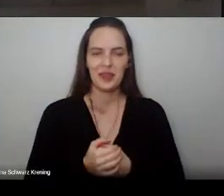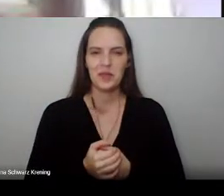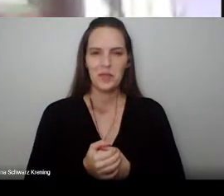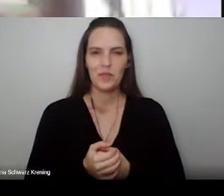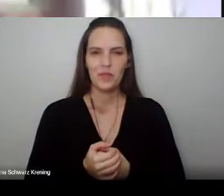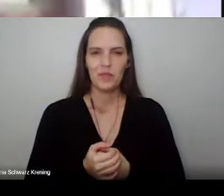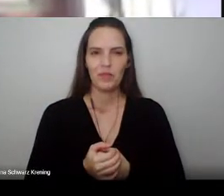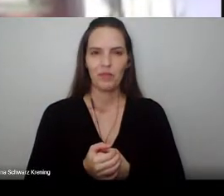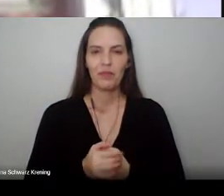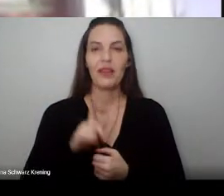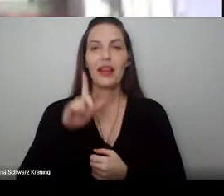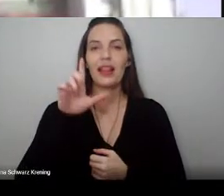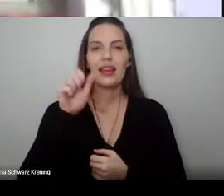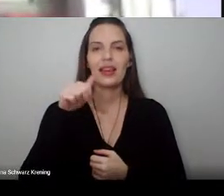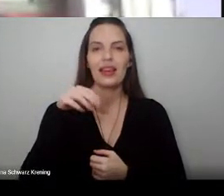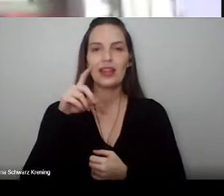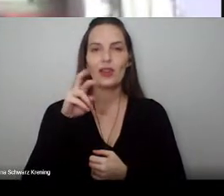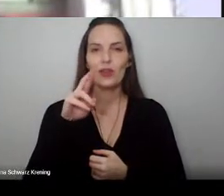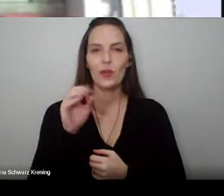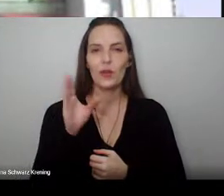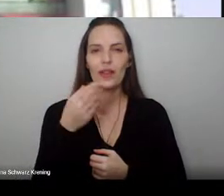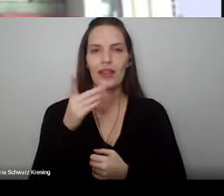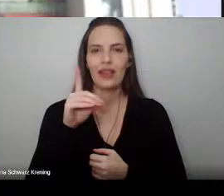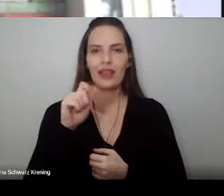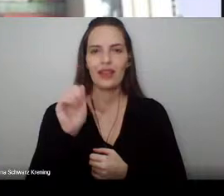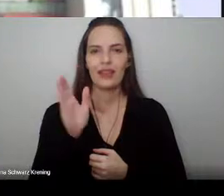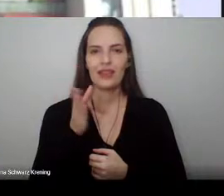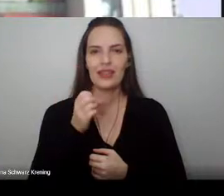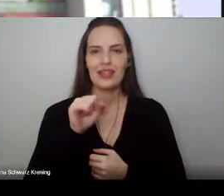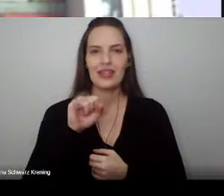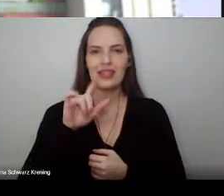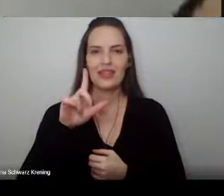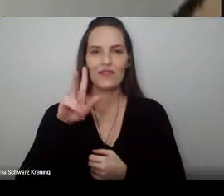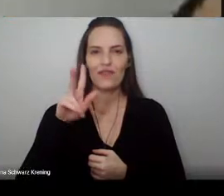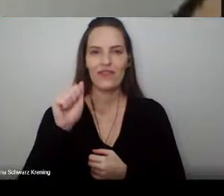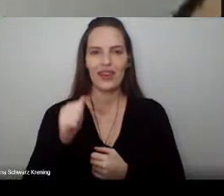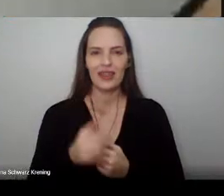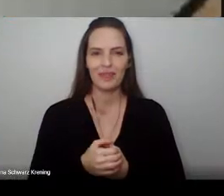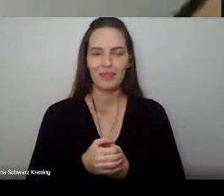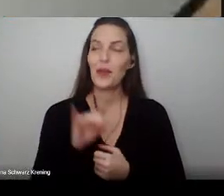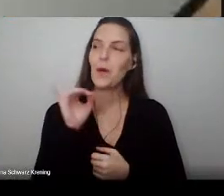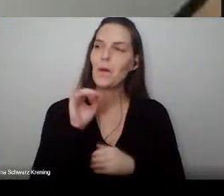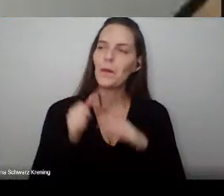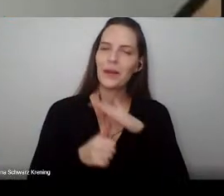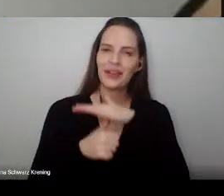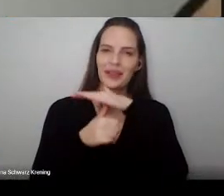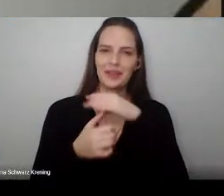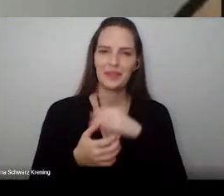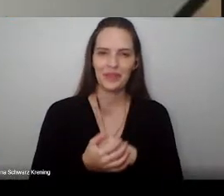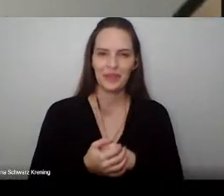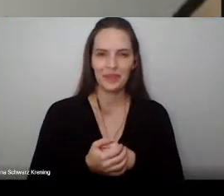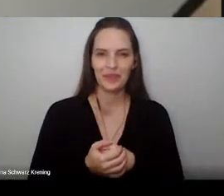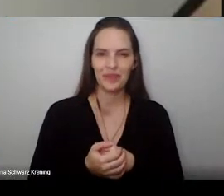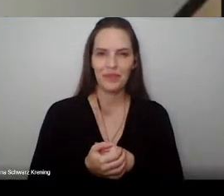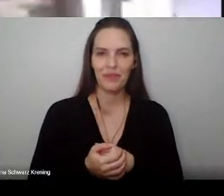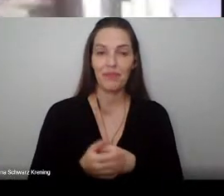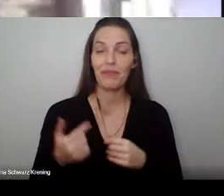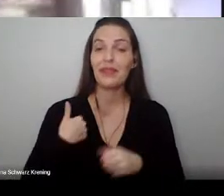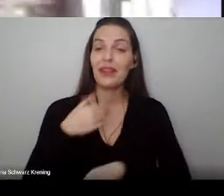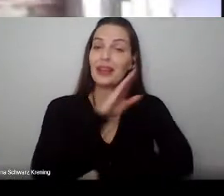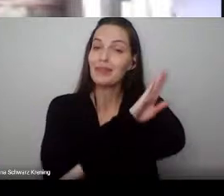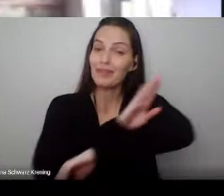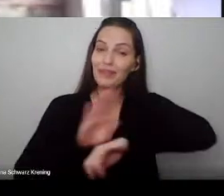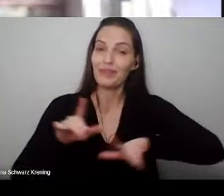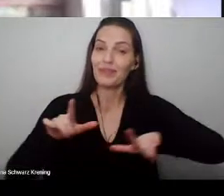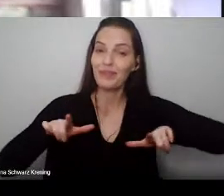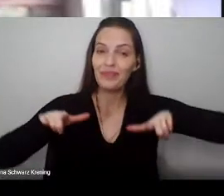Leandro da Silva de Souza. Oi, Reitora. Eu lhe concedo o grau de bacharel